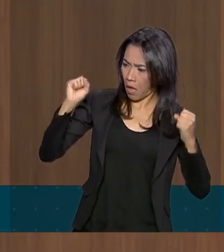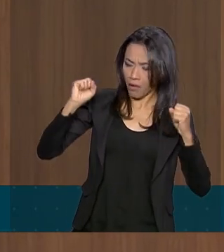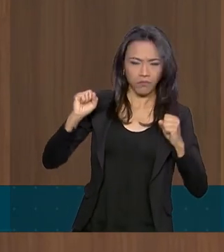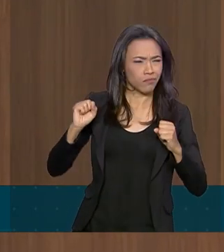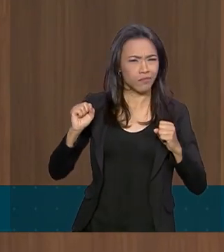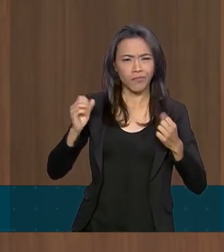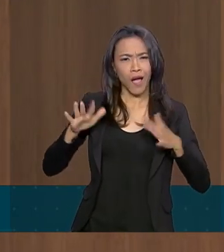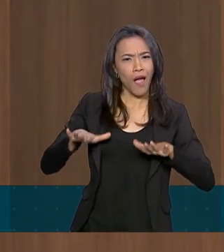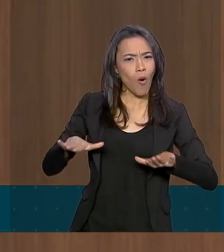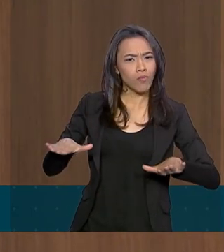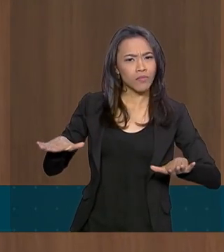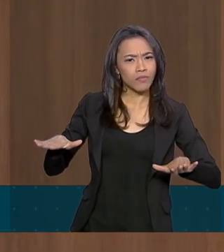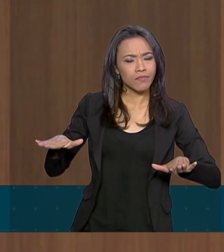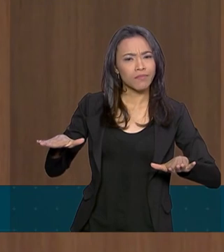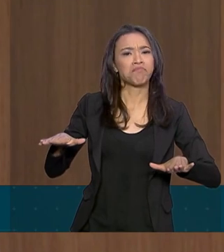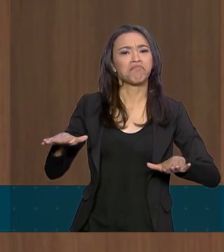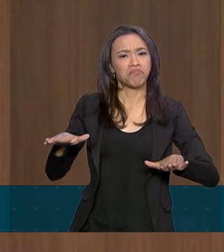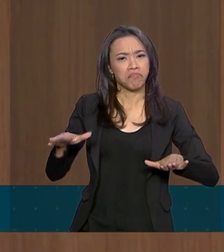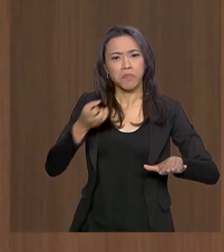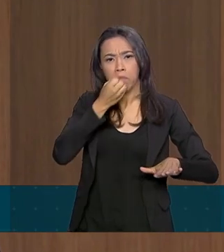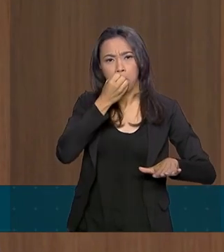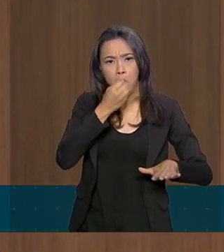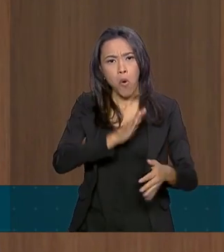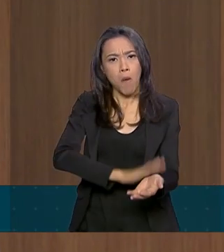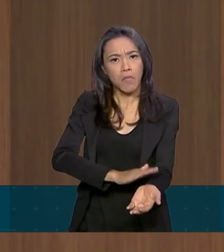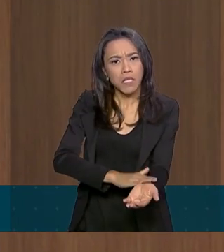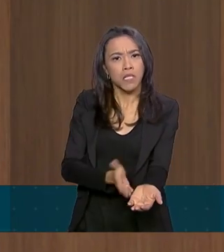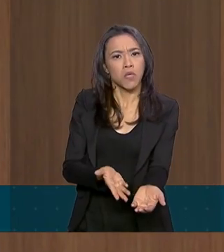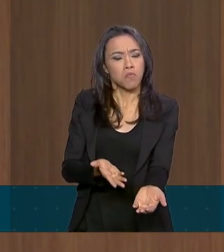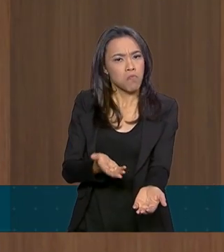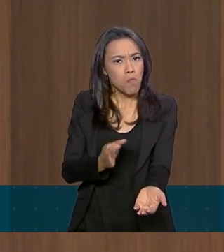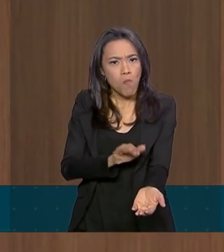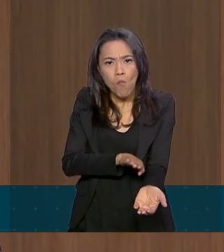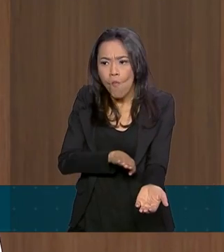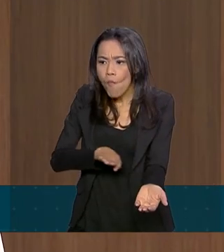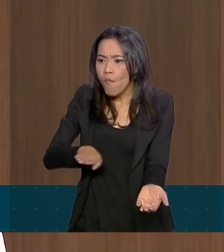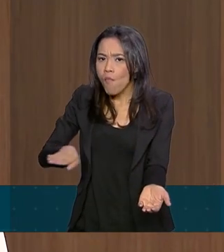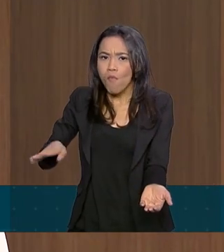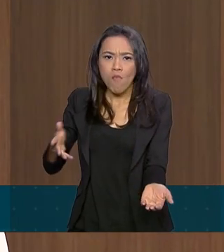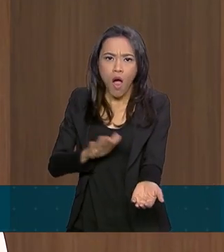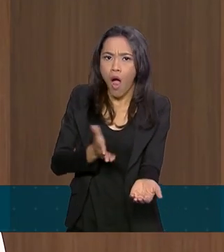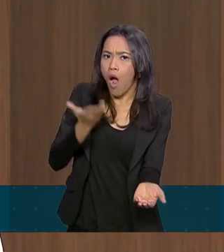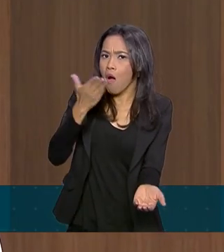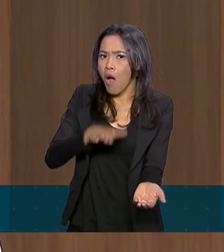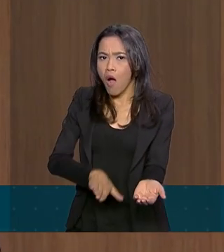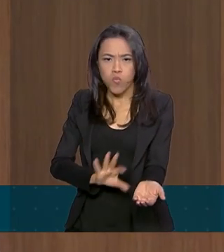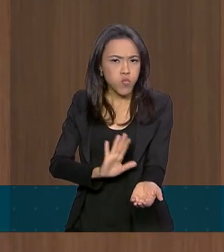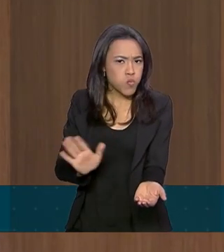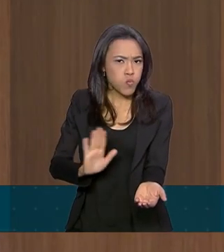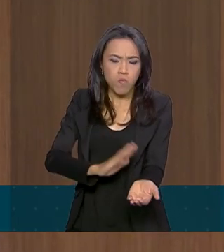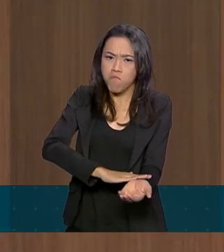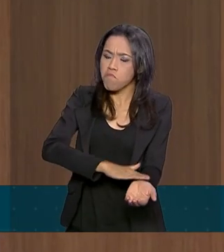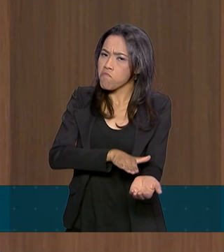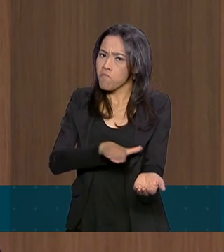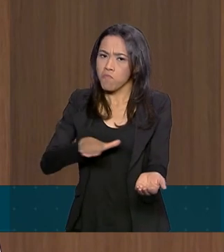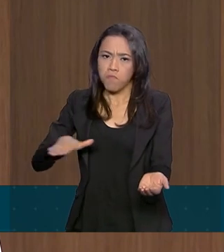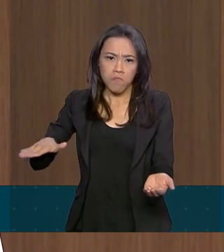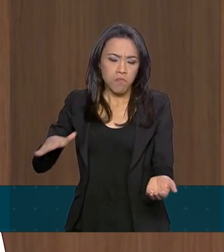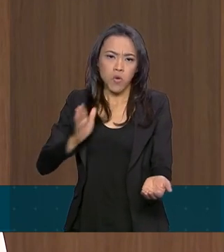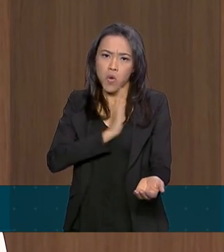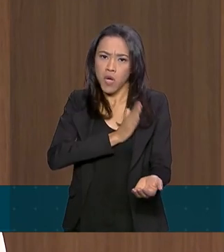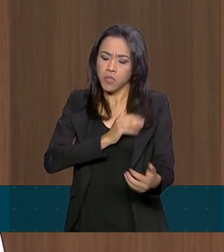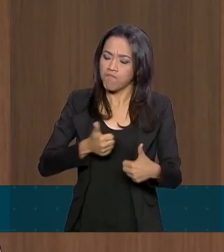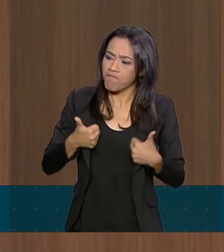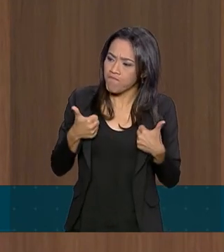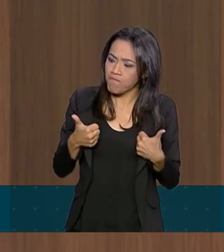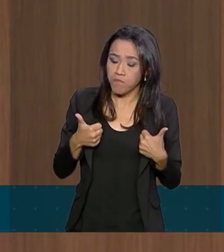frequência cardíaca baixa, a pressão boa. Eu não senti que ele tenha se estressado com alguma coisa. Posso